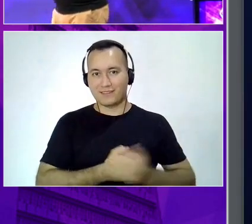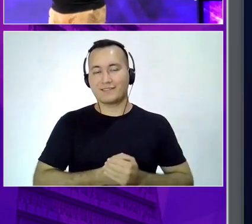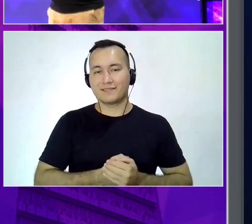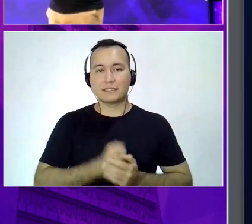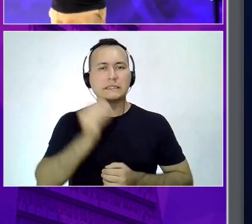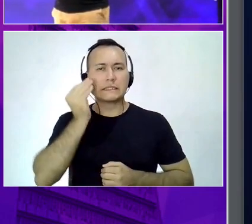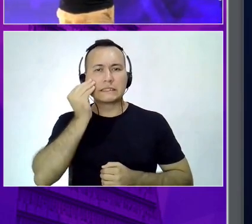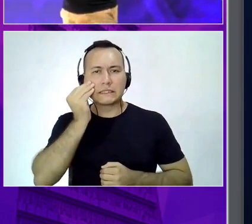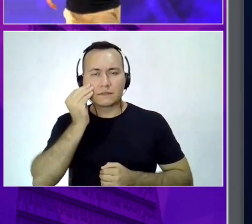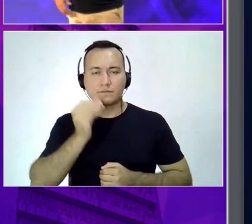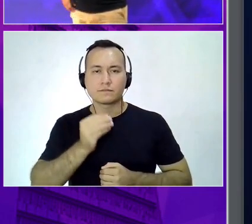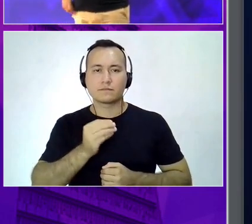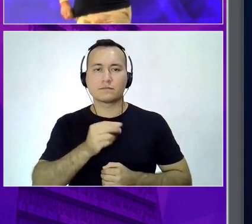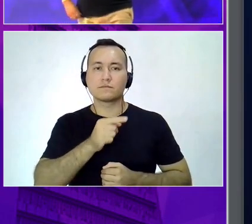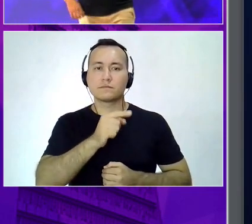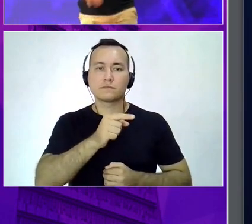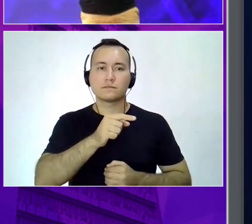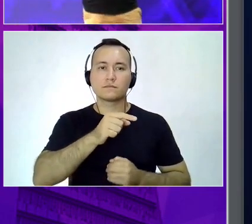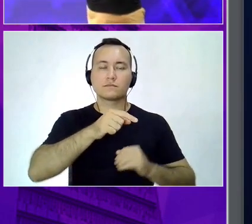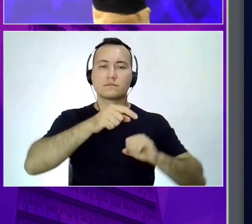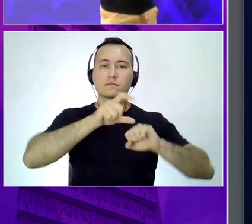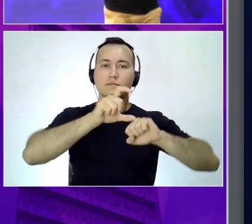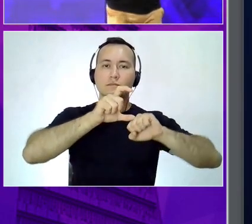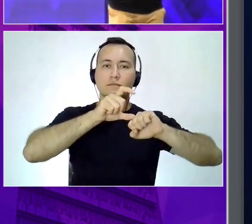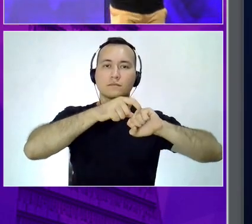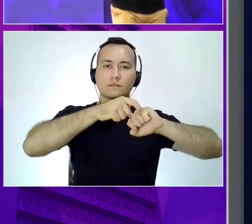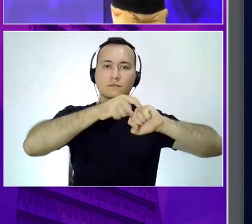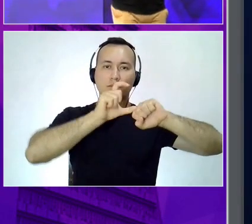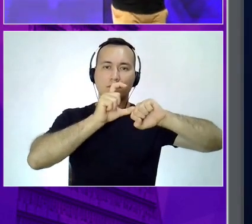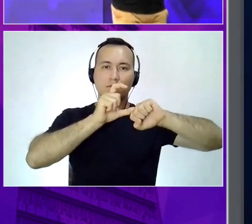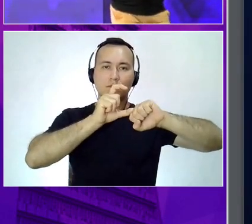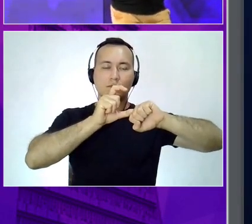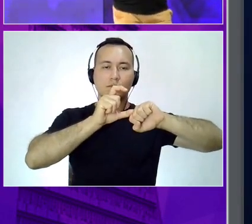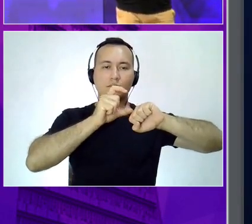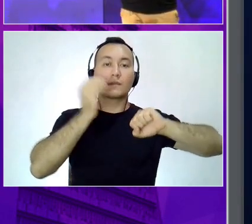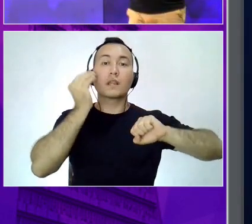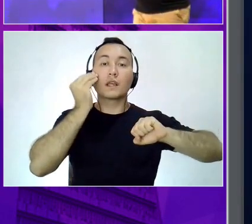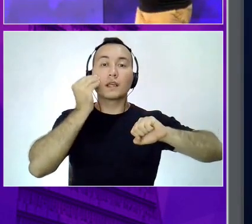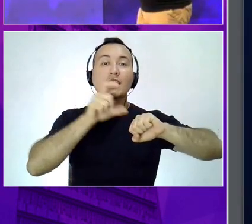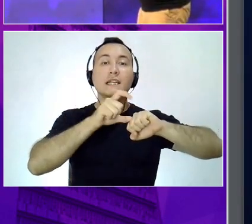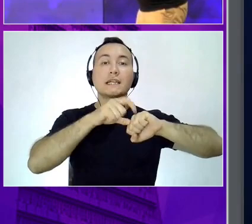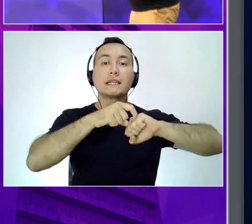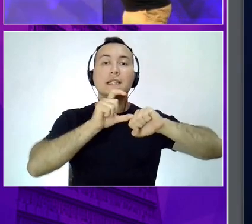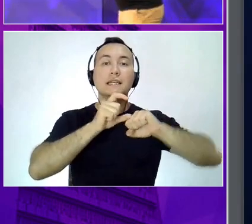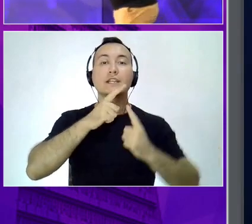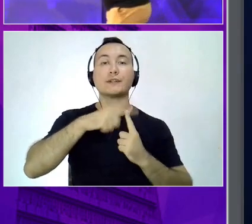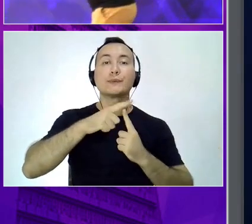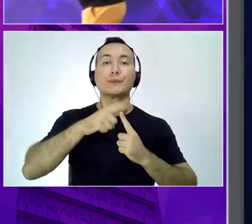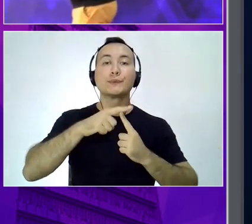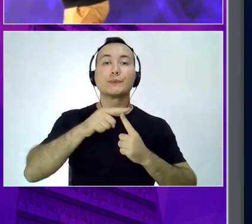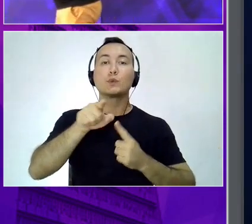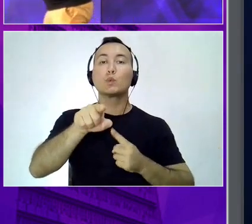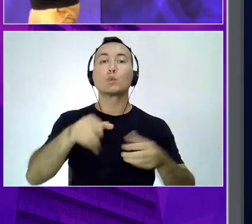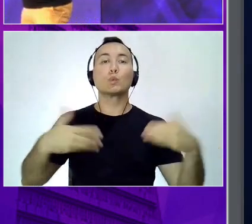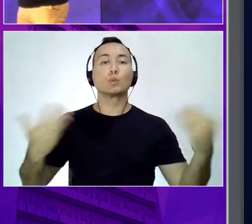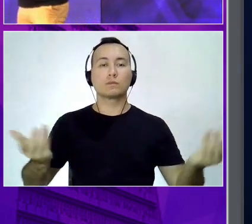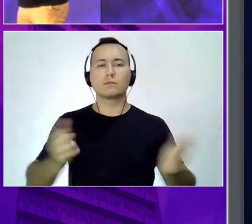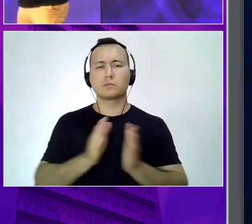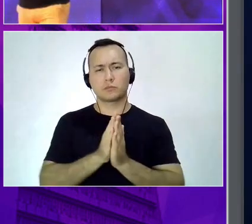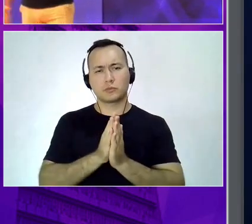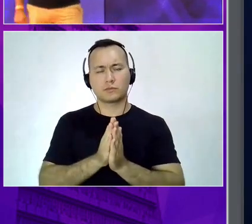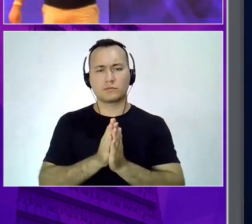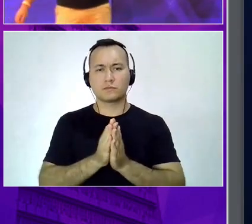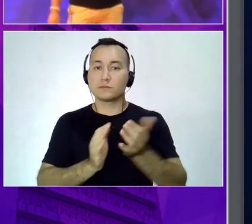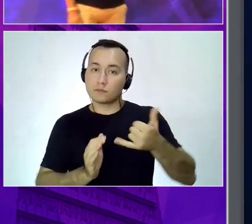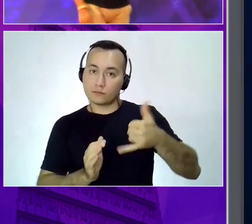que eu elaborei e que vai demorar de 15 a 20 minutos pra fazer. então convido vocês a apontarem o celular pra esse QR Code que